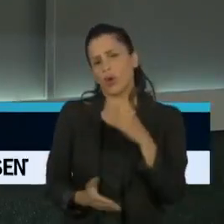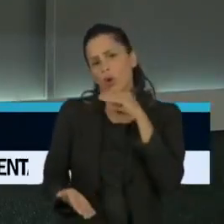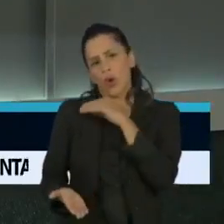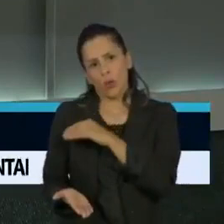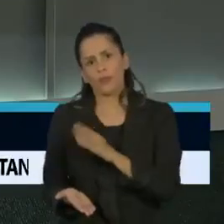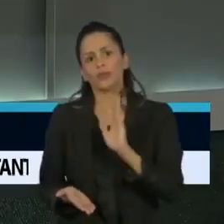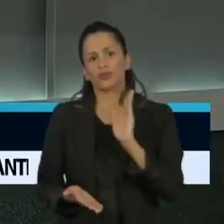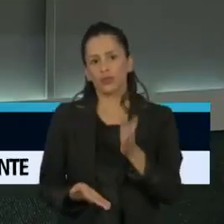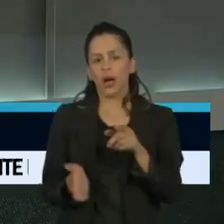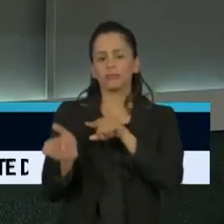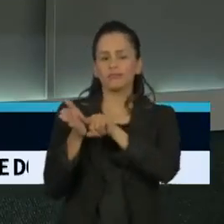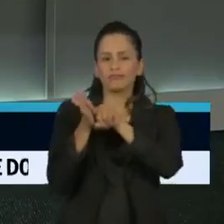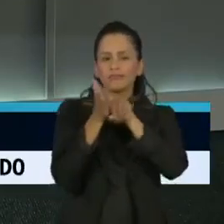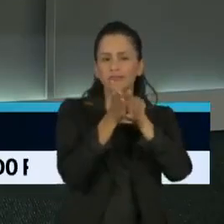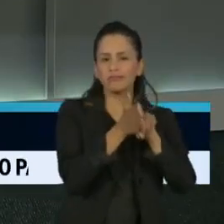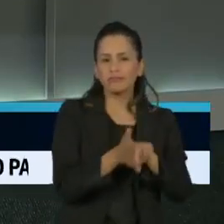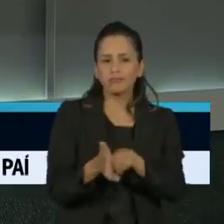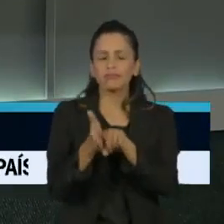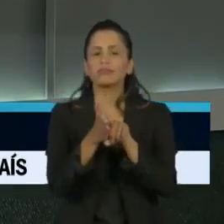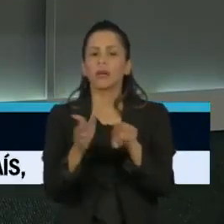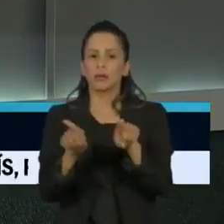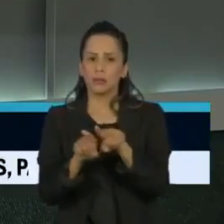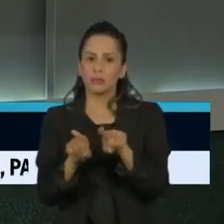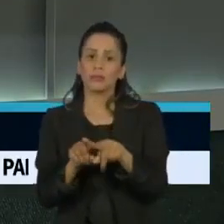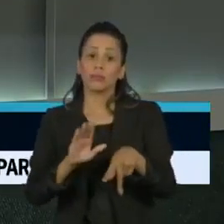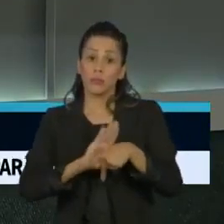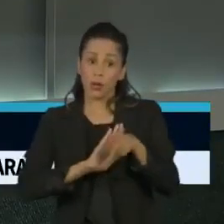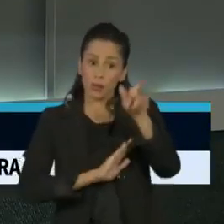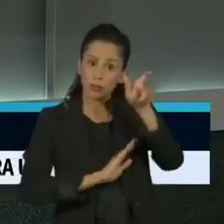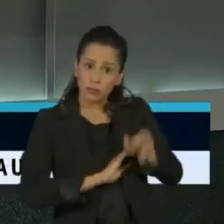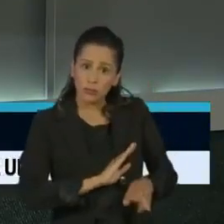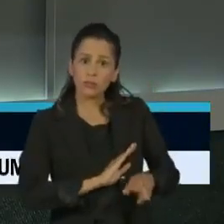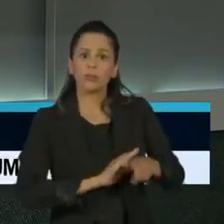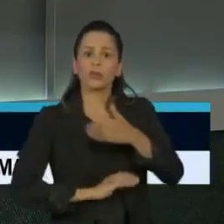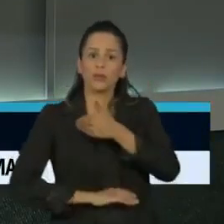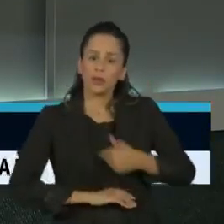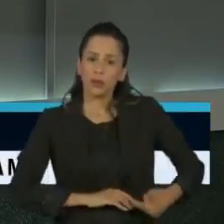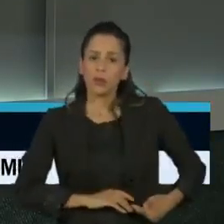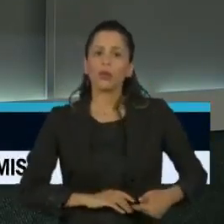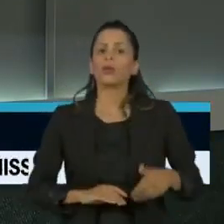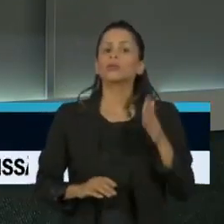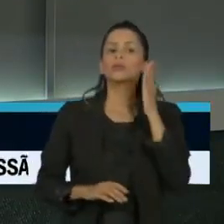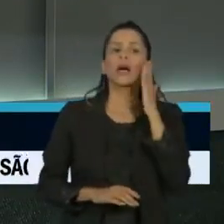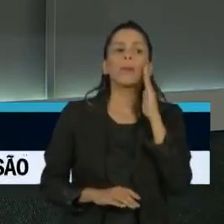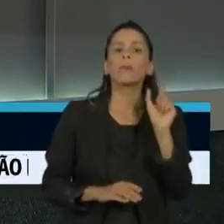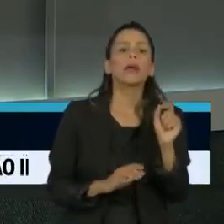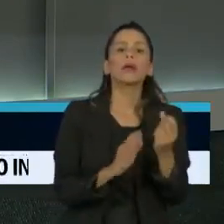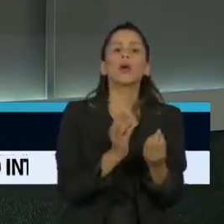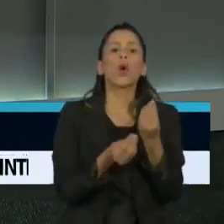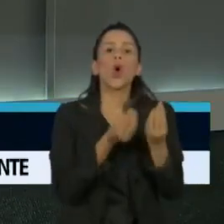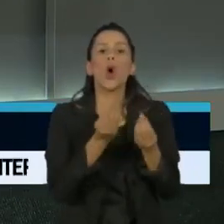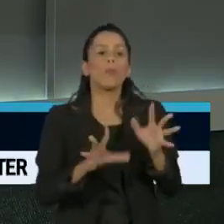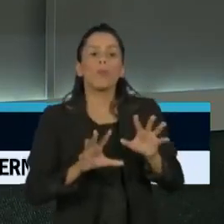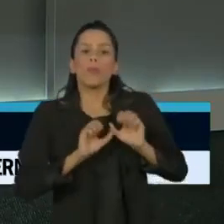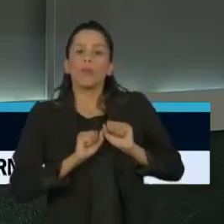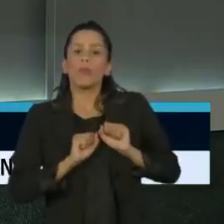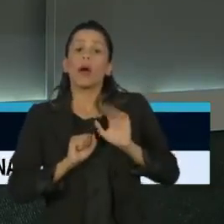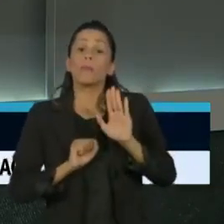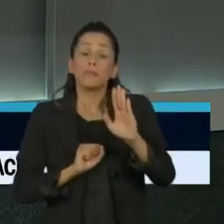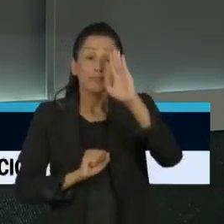toda a investigação epidemiológica, tanto para tentar saber o caso de origem, mas também e